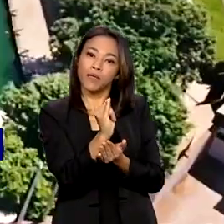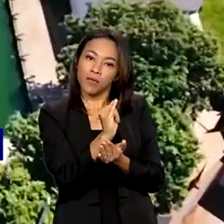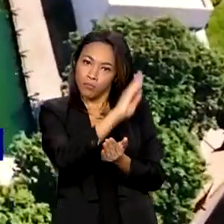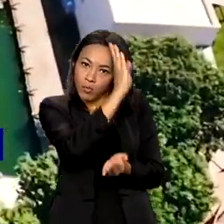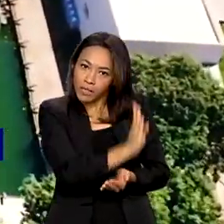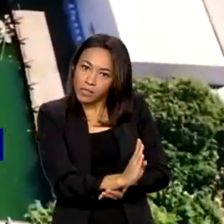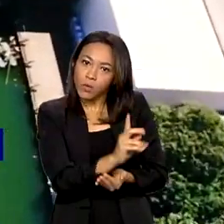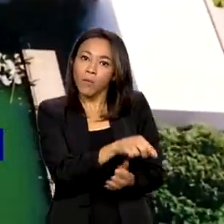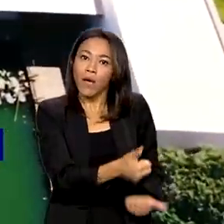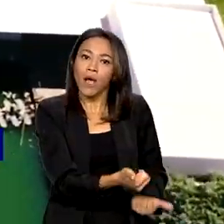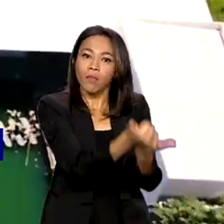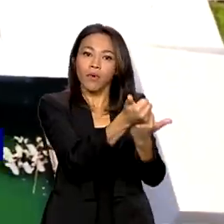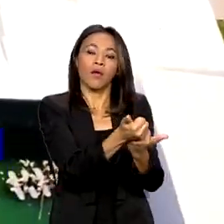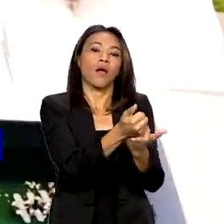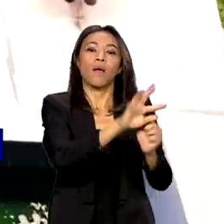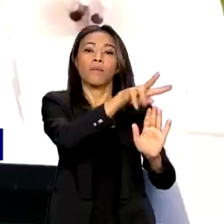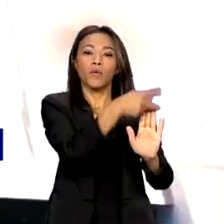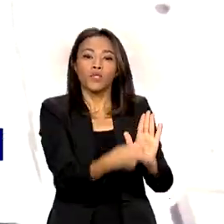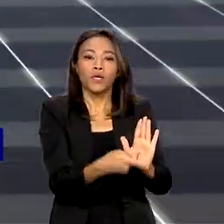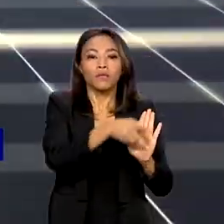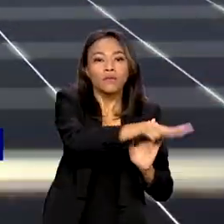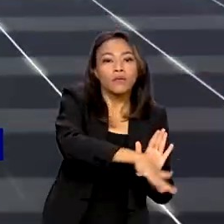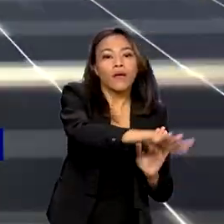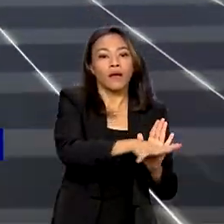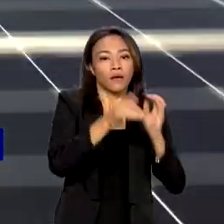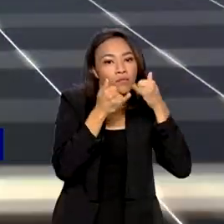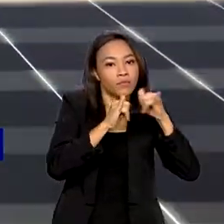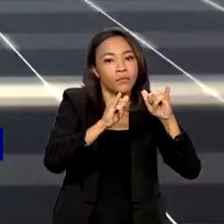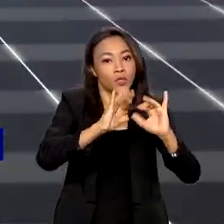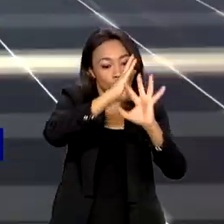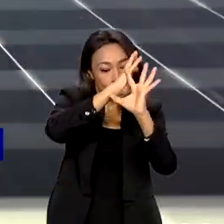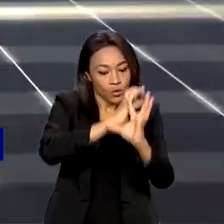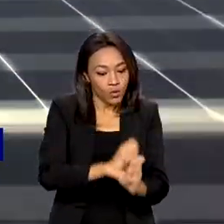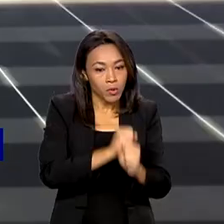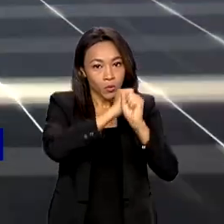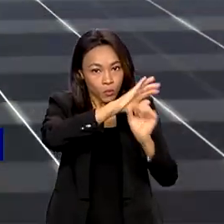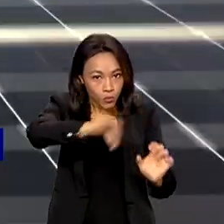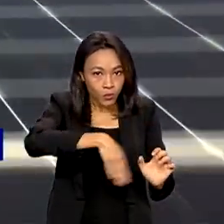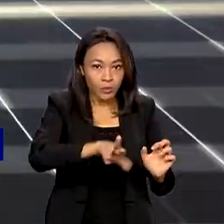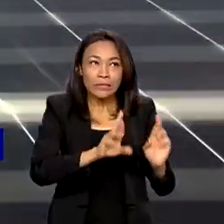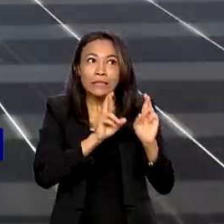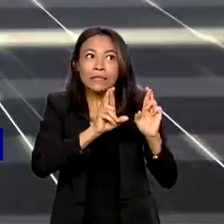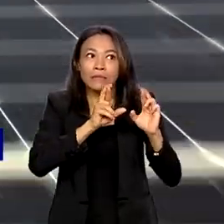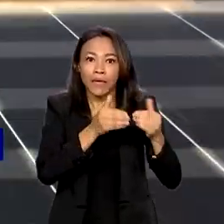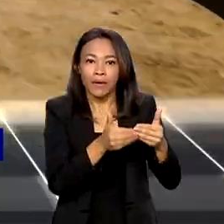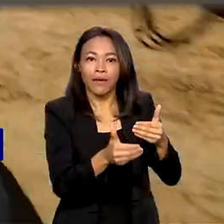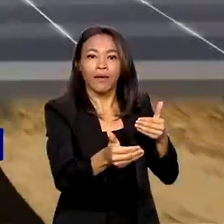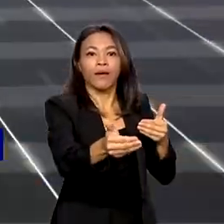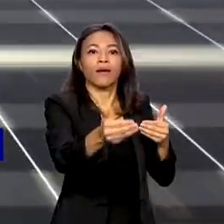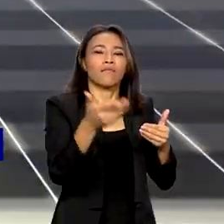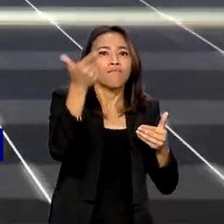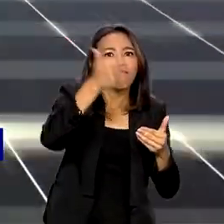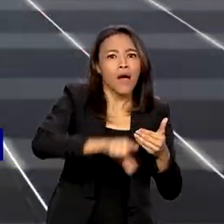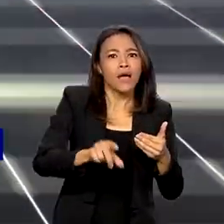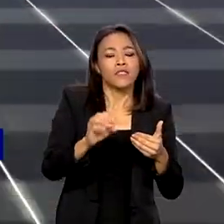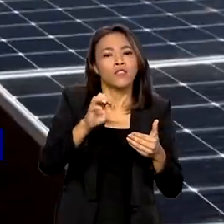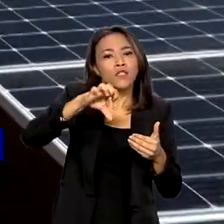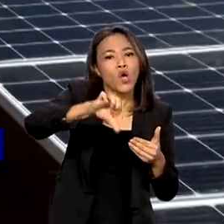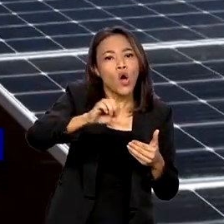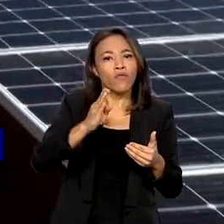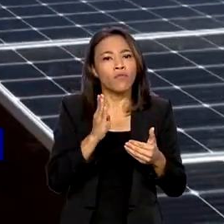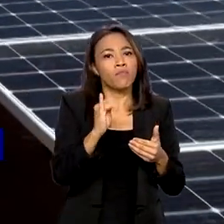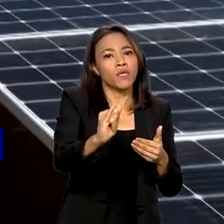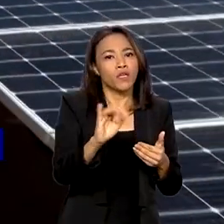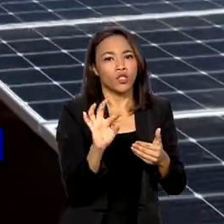elaboração de projetos no setor. Com esse total, a expectativa é mobilizar mais 9 bilhões de